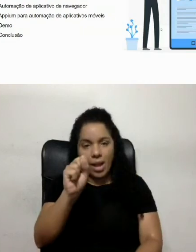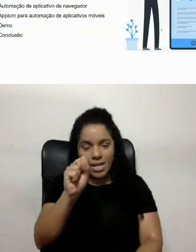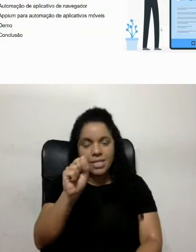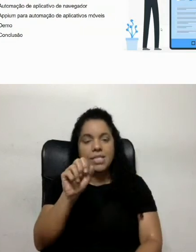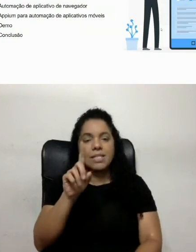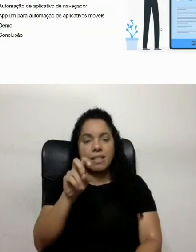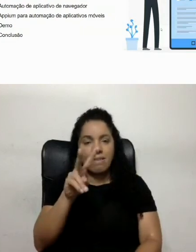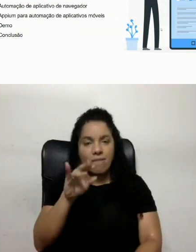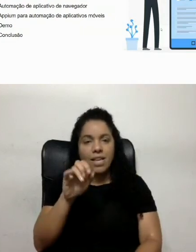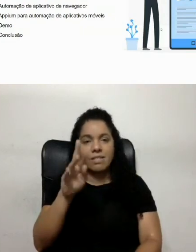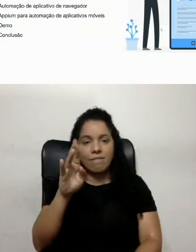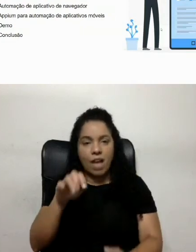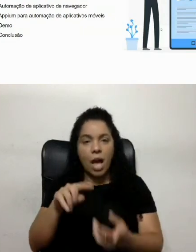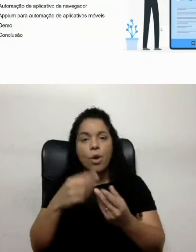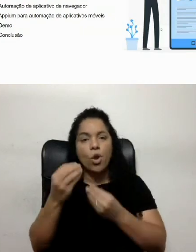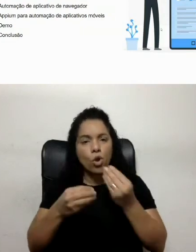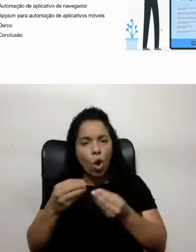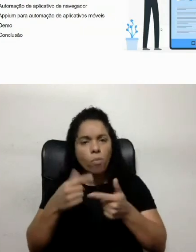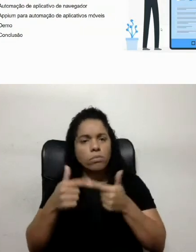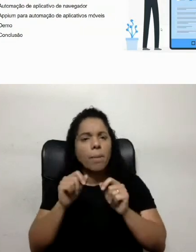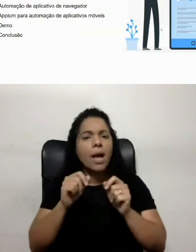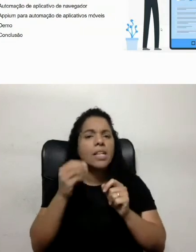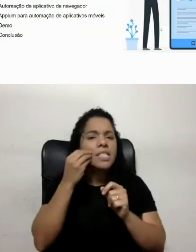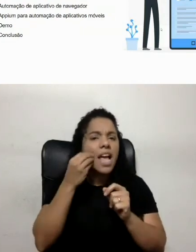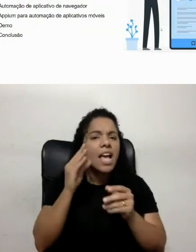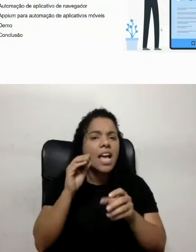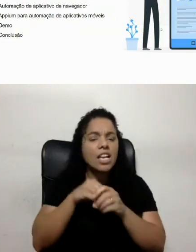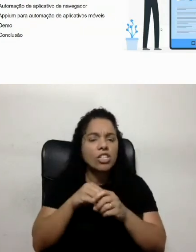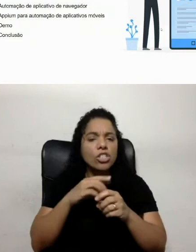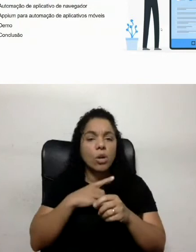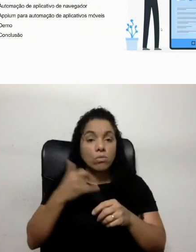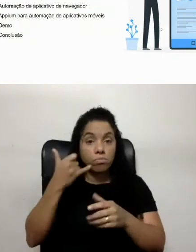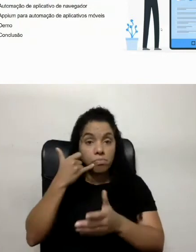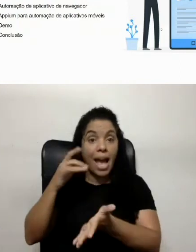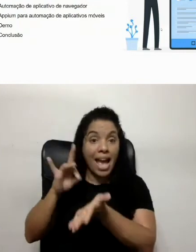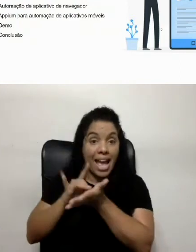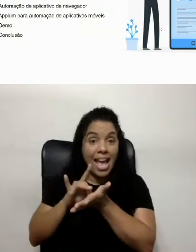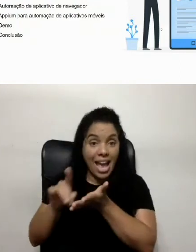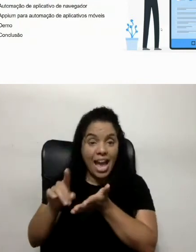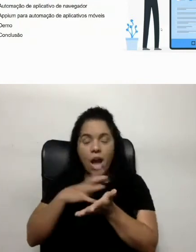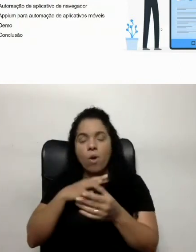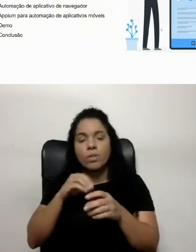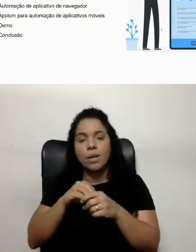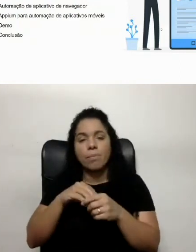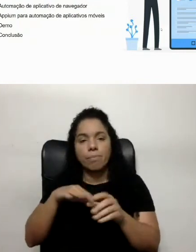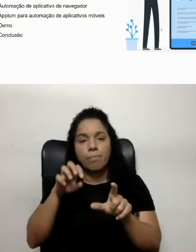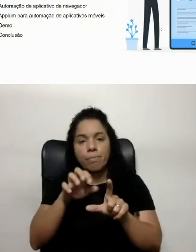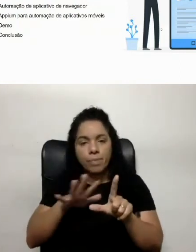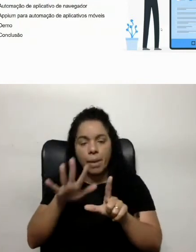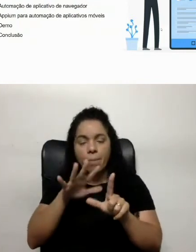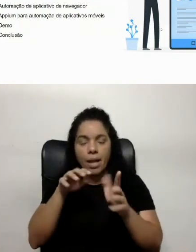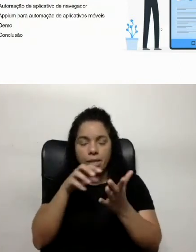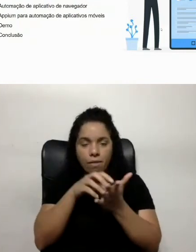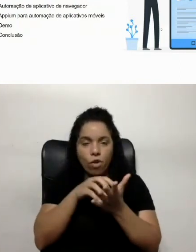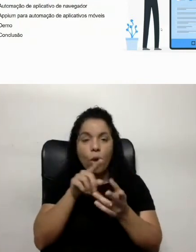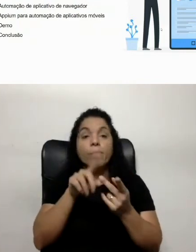Um pouquinho sobre como ela trabalha, os testes que são dispositivos reais, né? Uma parte da plataforma. Aí, um pouquinho